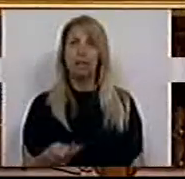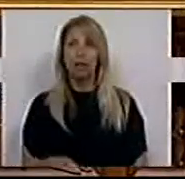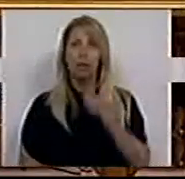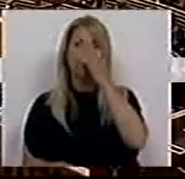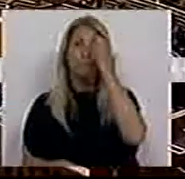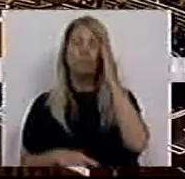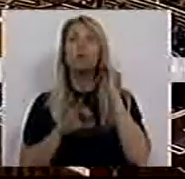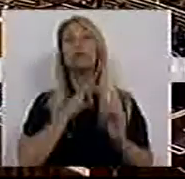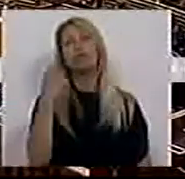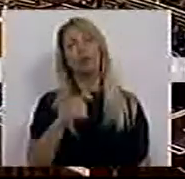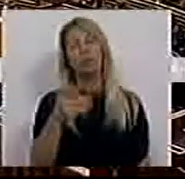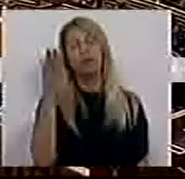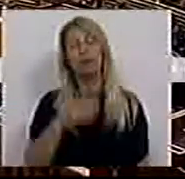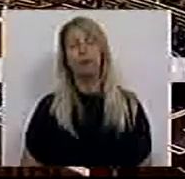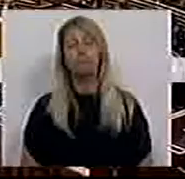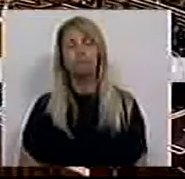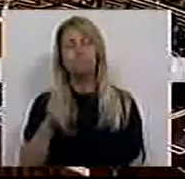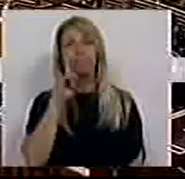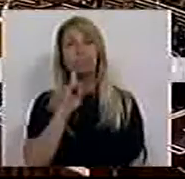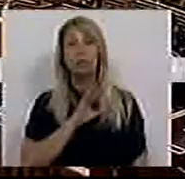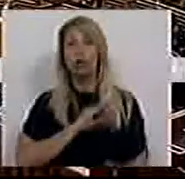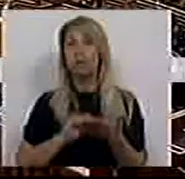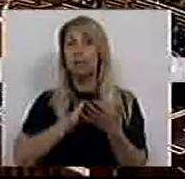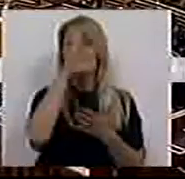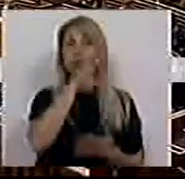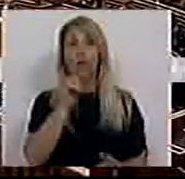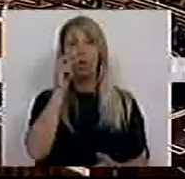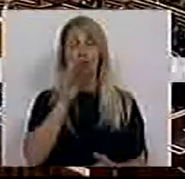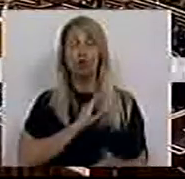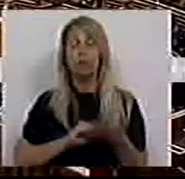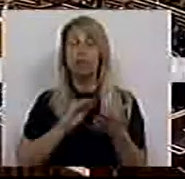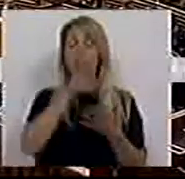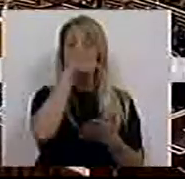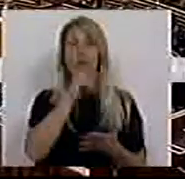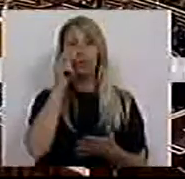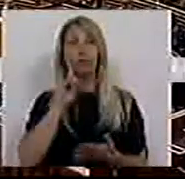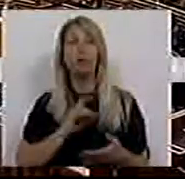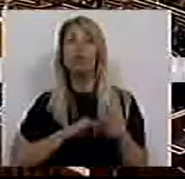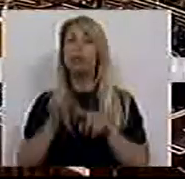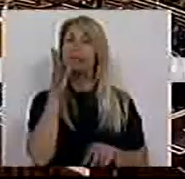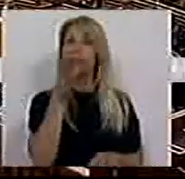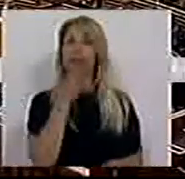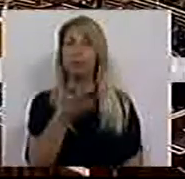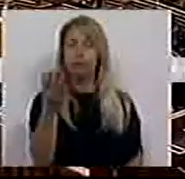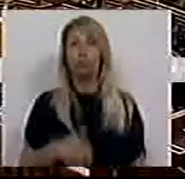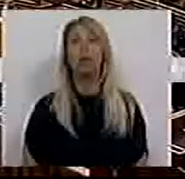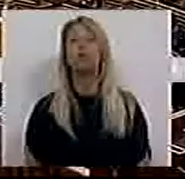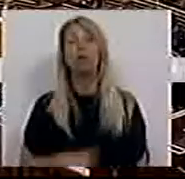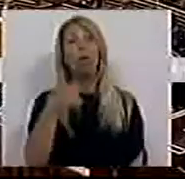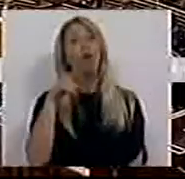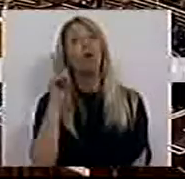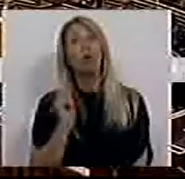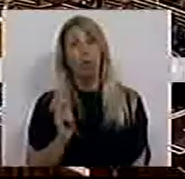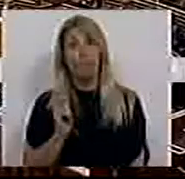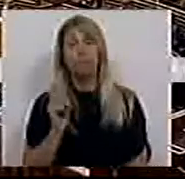Sr. Presidente, Sra. Secretária de Estado, Sras. Deputadas, Srs. Deputados, o Bloco de Esquerda,